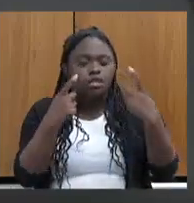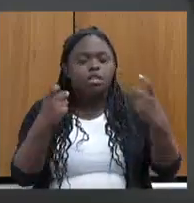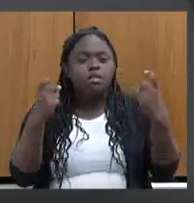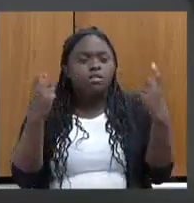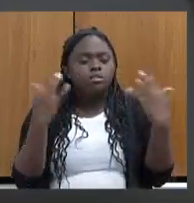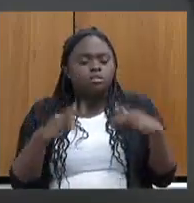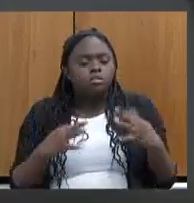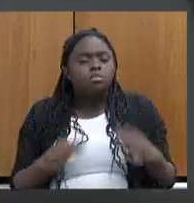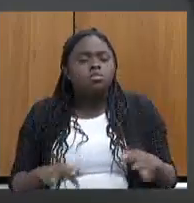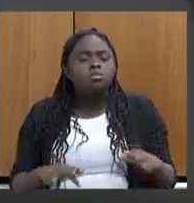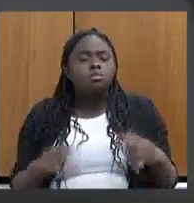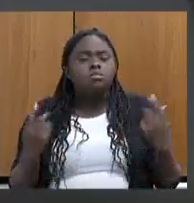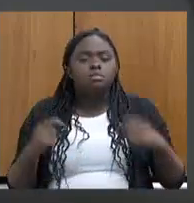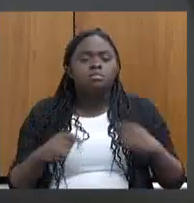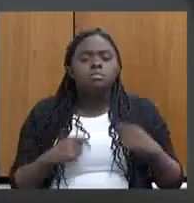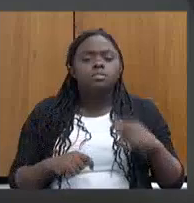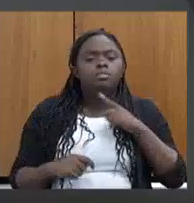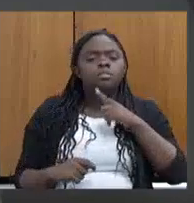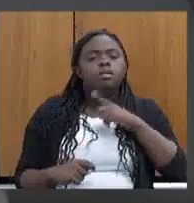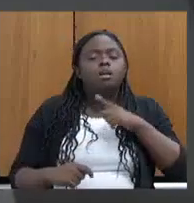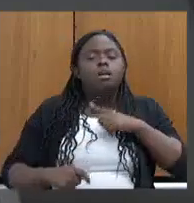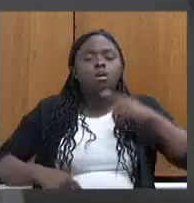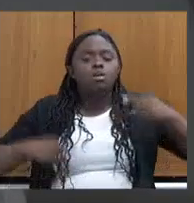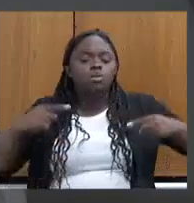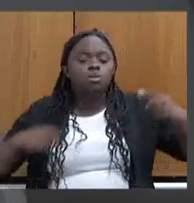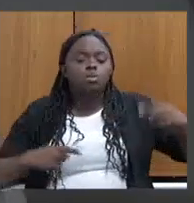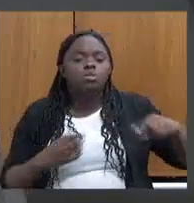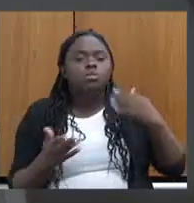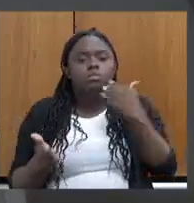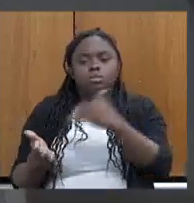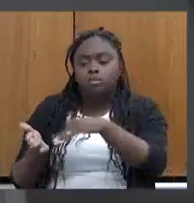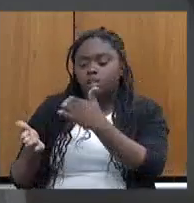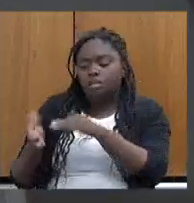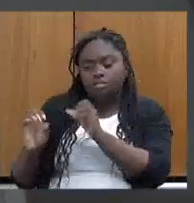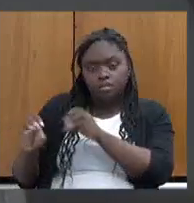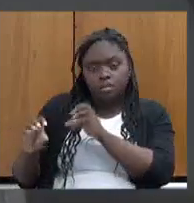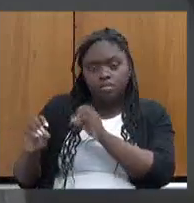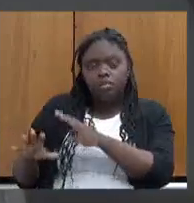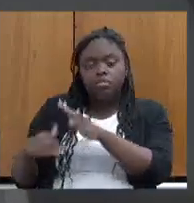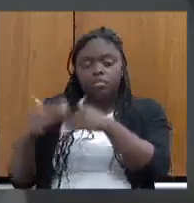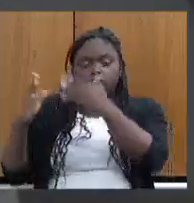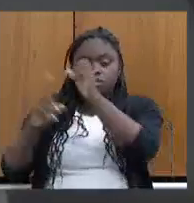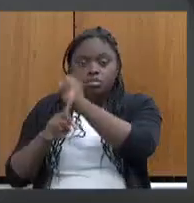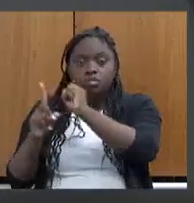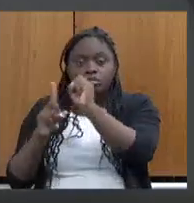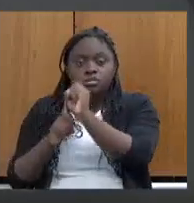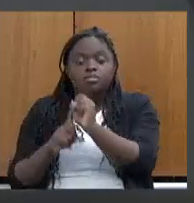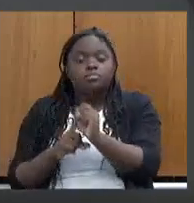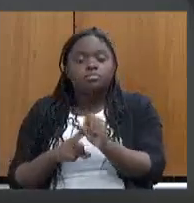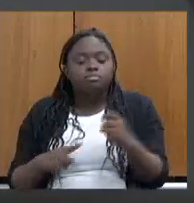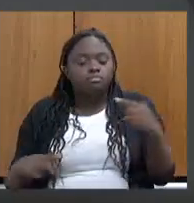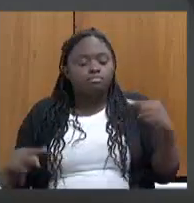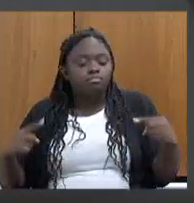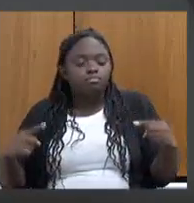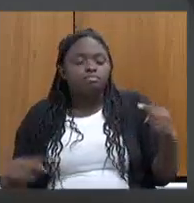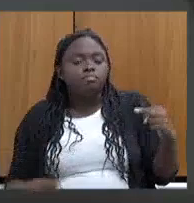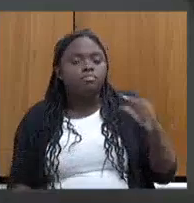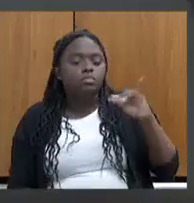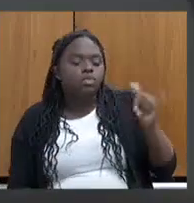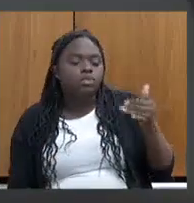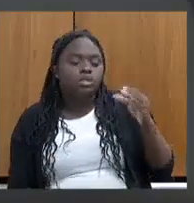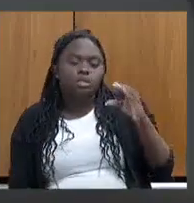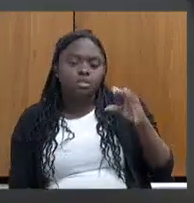precisa ter um diálogo entre a Secretaria de Educação e Desenvolvimento Social, esse intercâmbio com a SEJUSP,